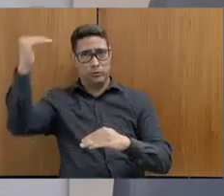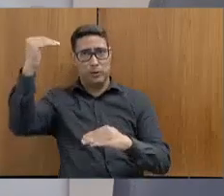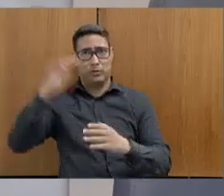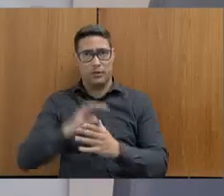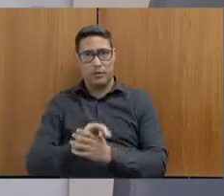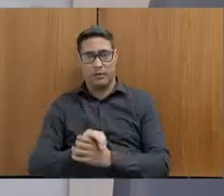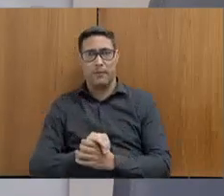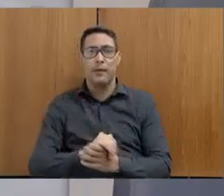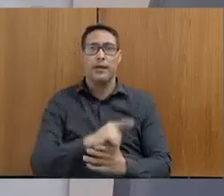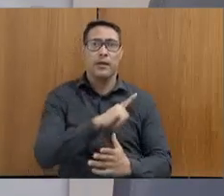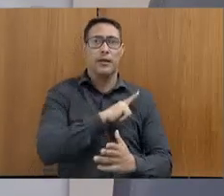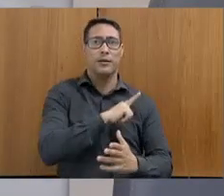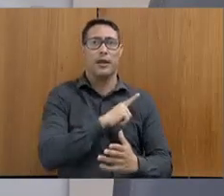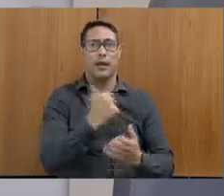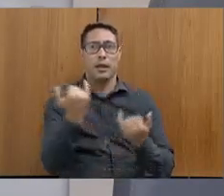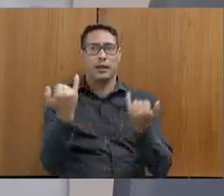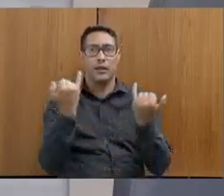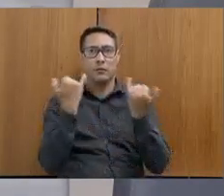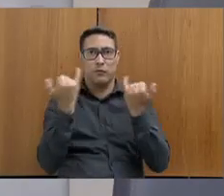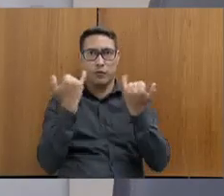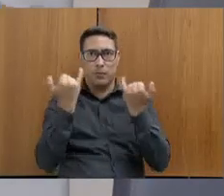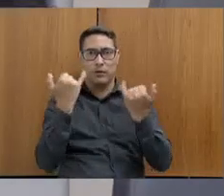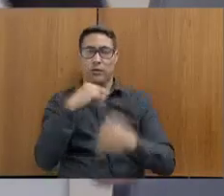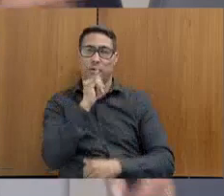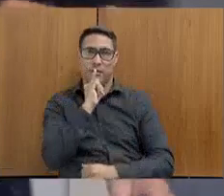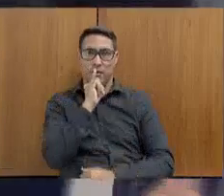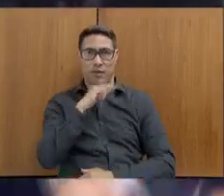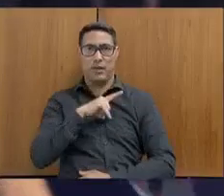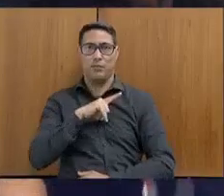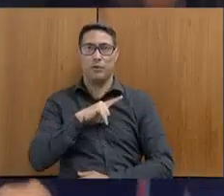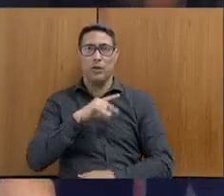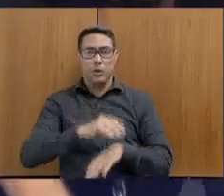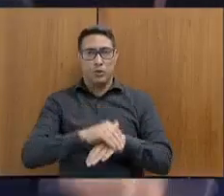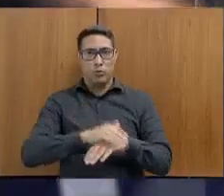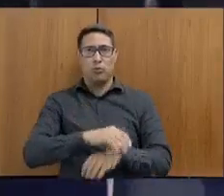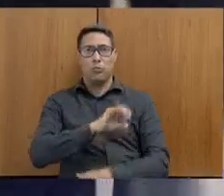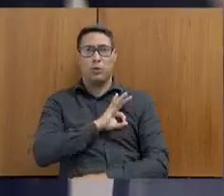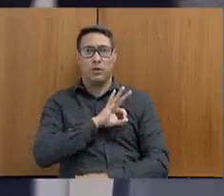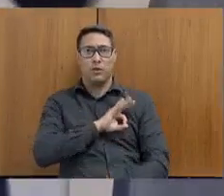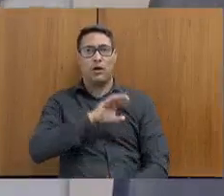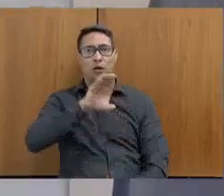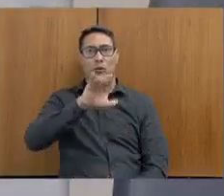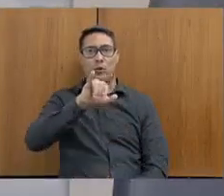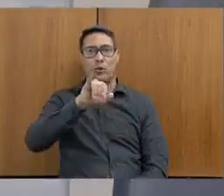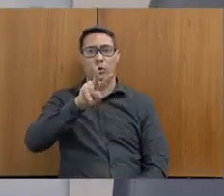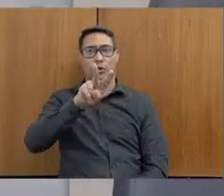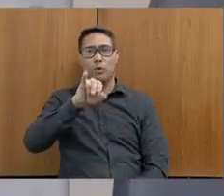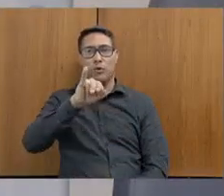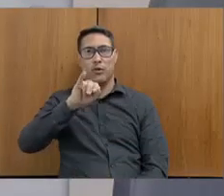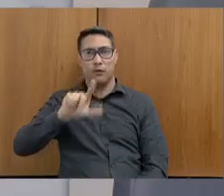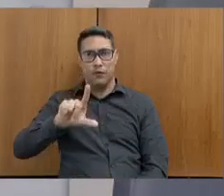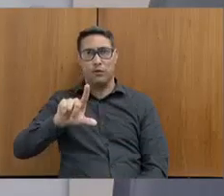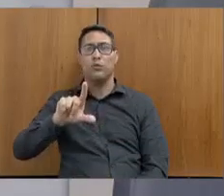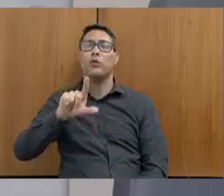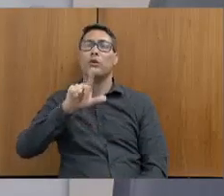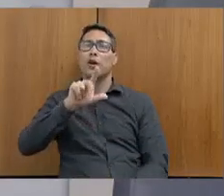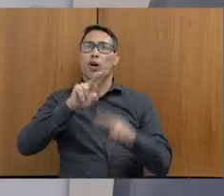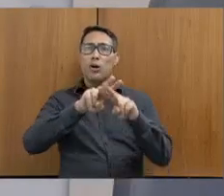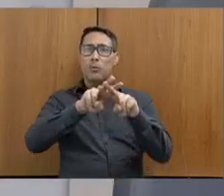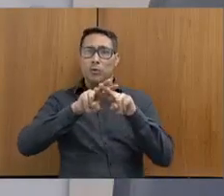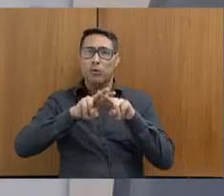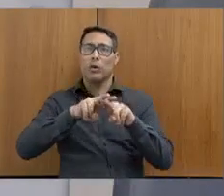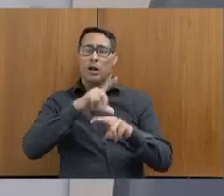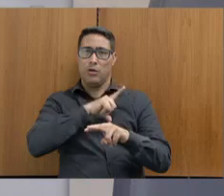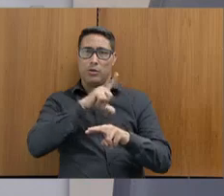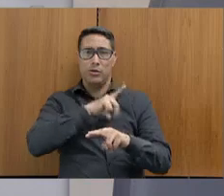Há indícios, e está sendo apurado, de que, por exemplo, no caso da policial civil, poderia ter culminado, desencadeado, a partir de um comportamento de um